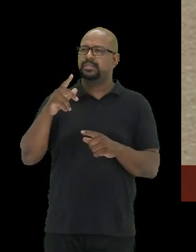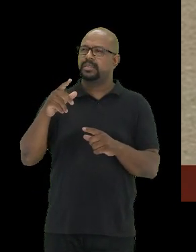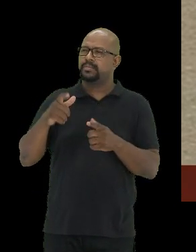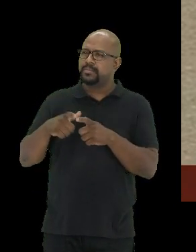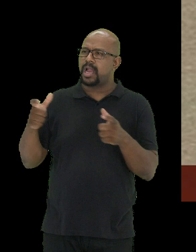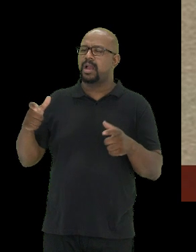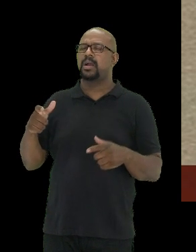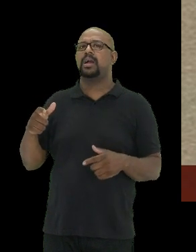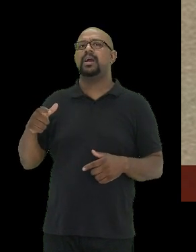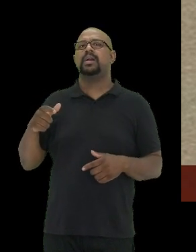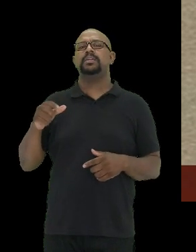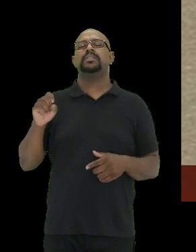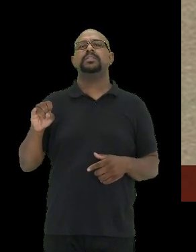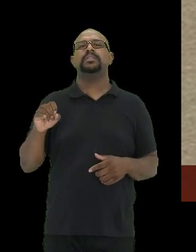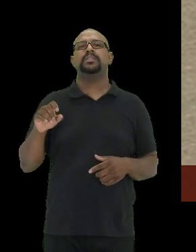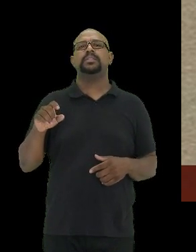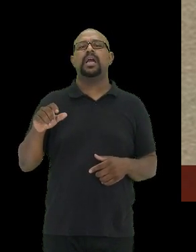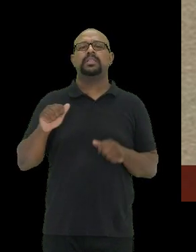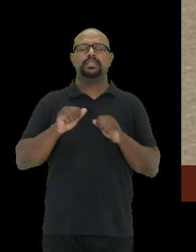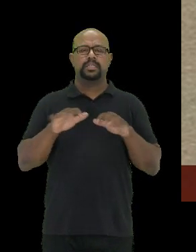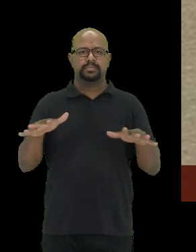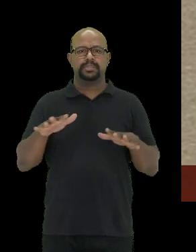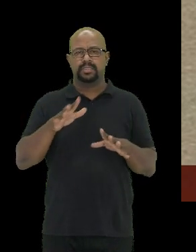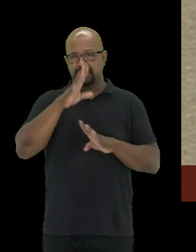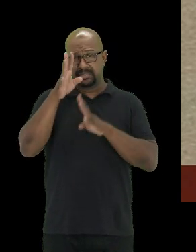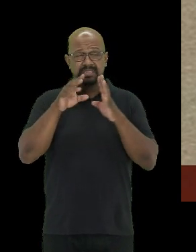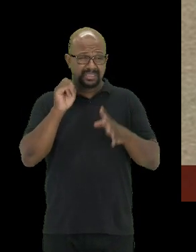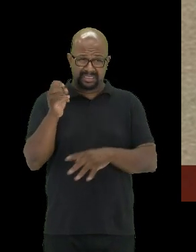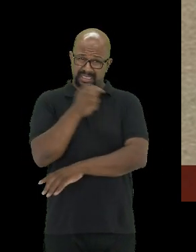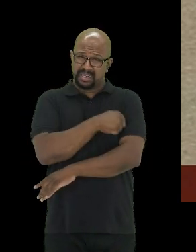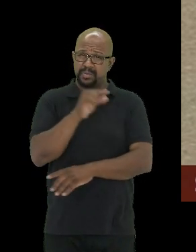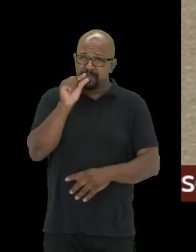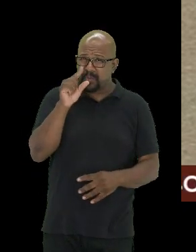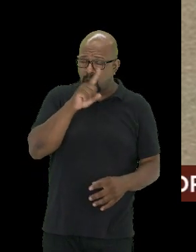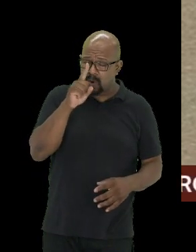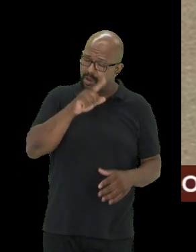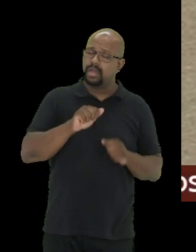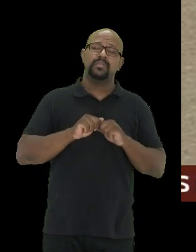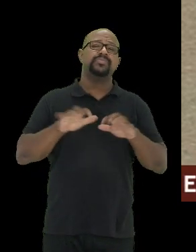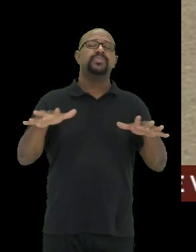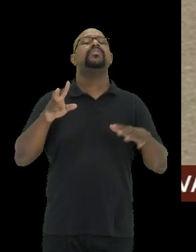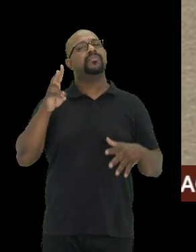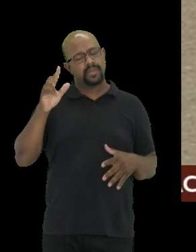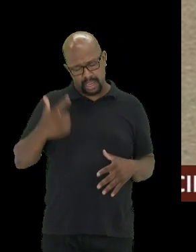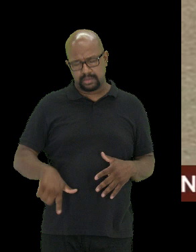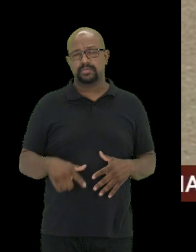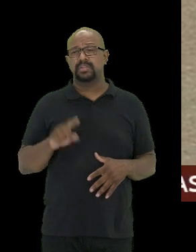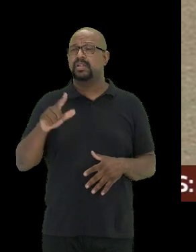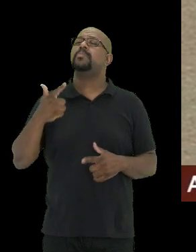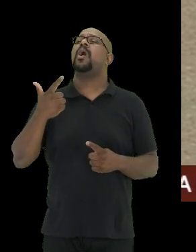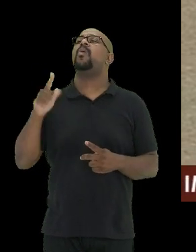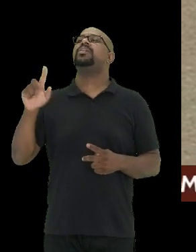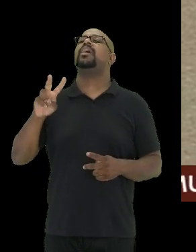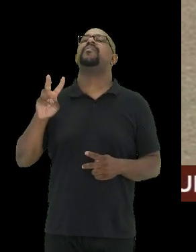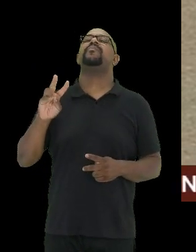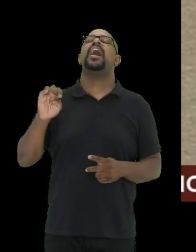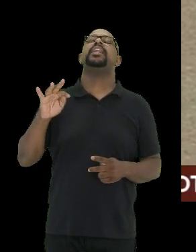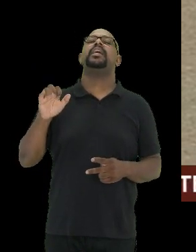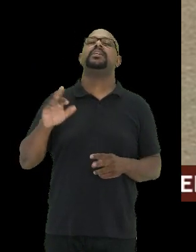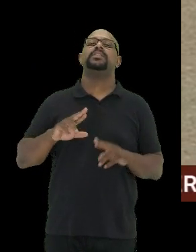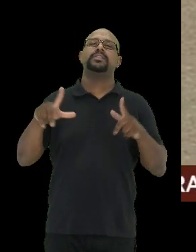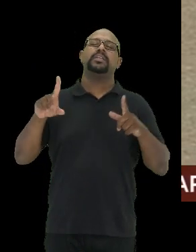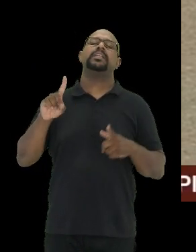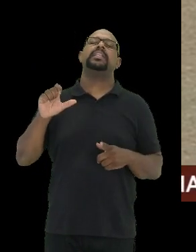haja a transmissão comunitária vai continuar e a possibilidade de vir uma outra variante, que seja além da variante